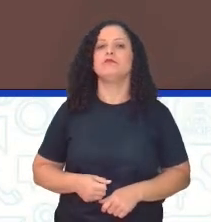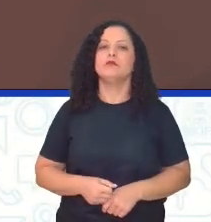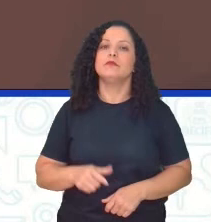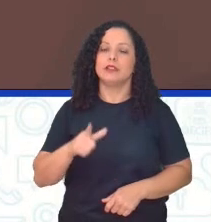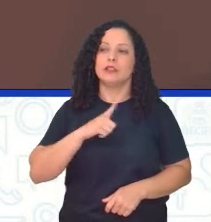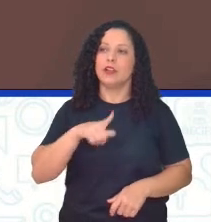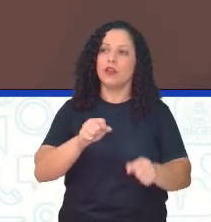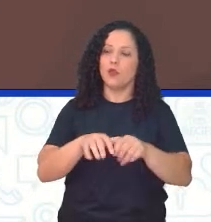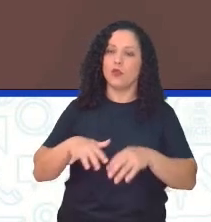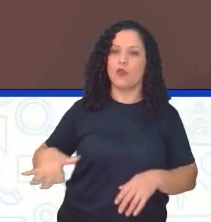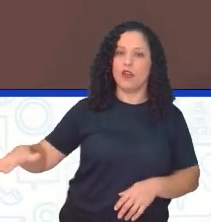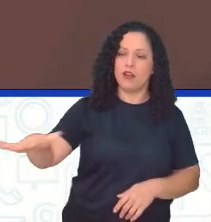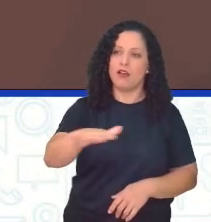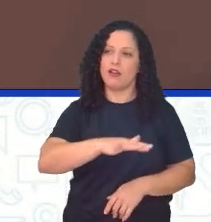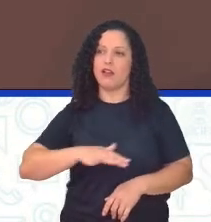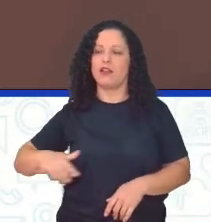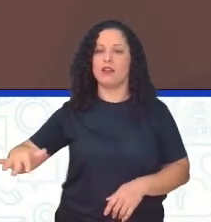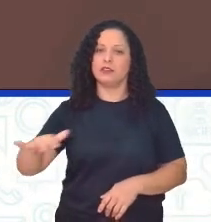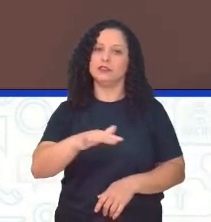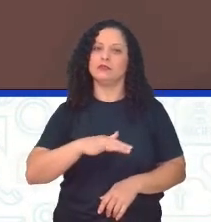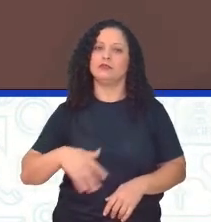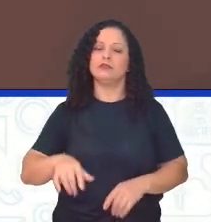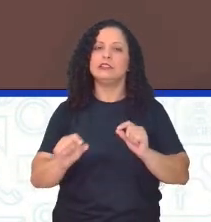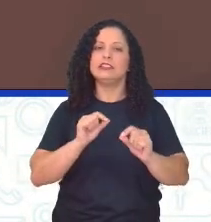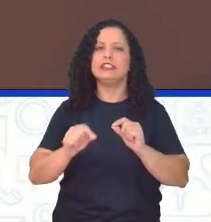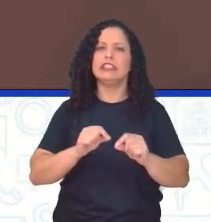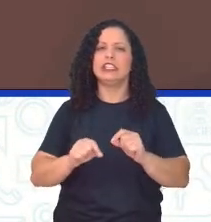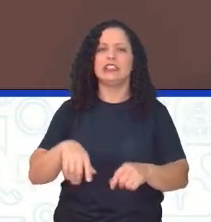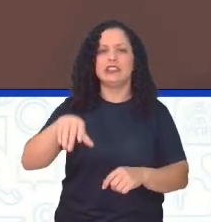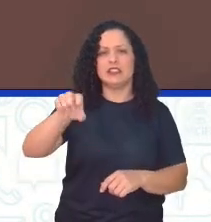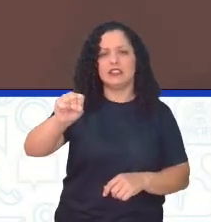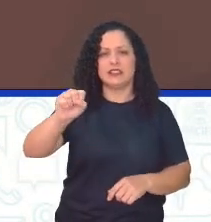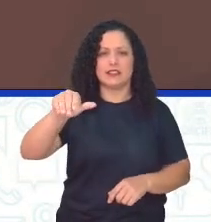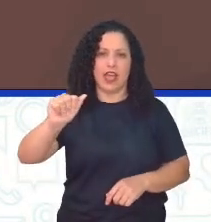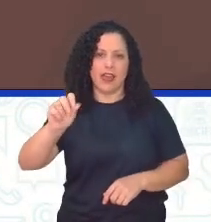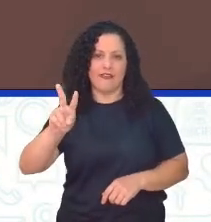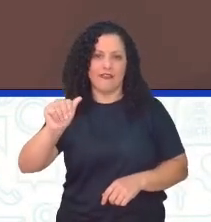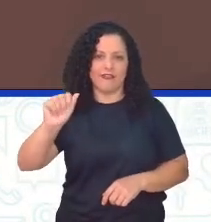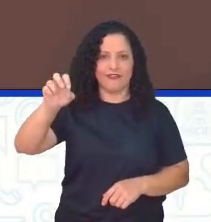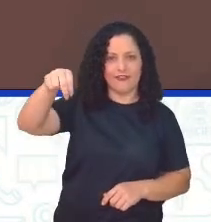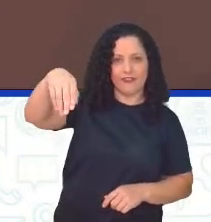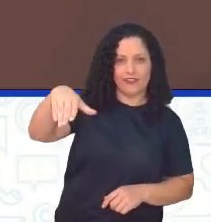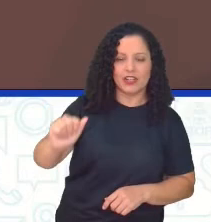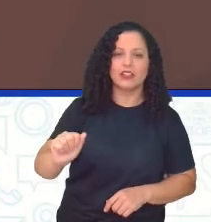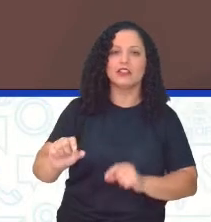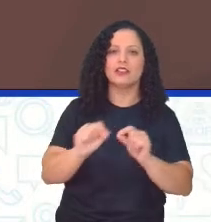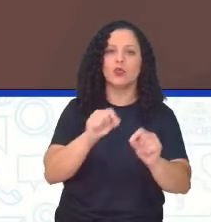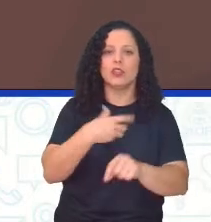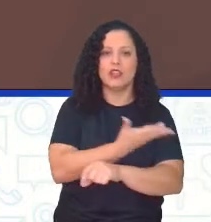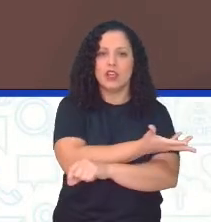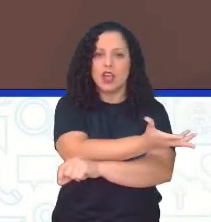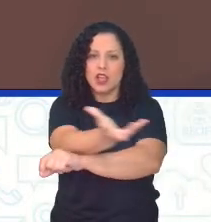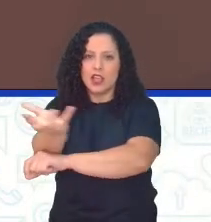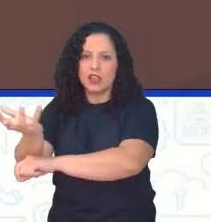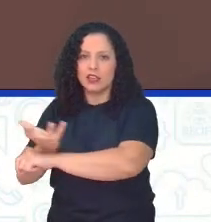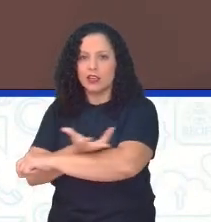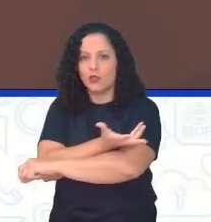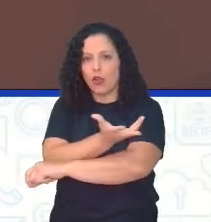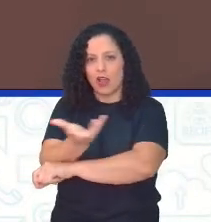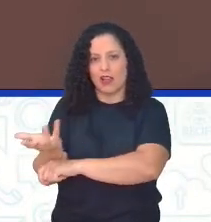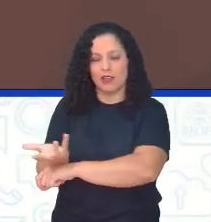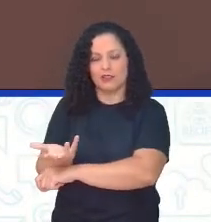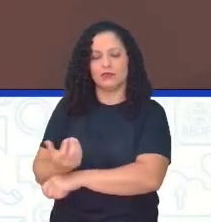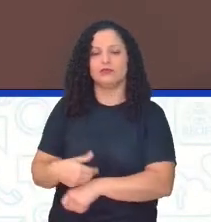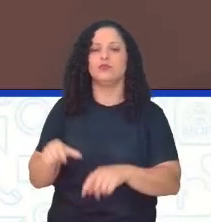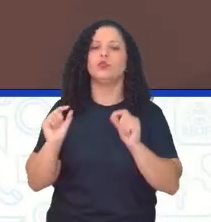ambiente de savana, né? Não sei se aqui no Brasil pode dizer que é cerrado, mas provavelmente, né? Então, é um